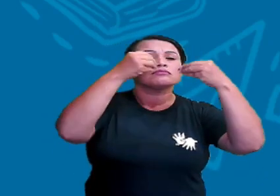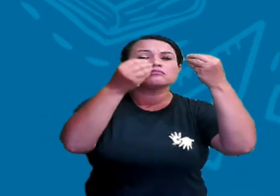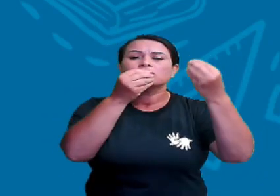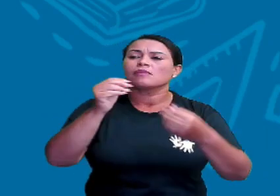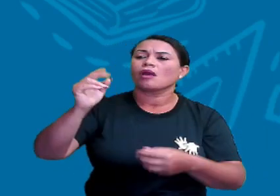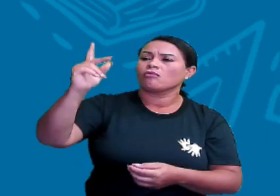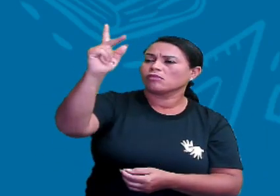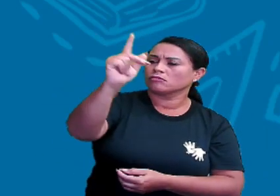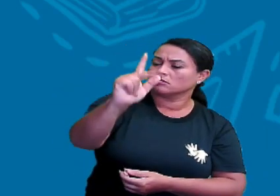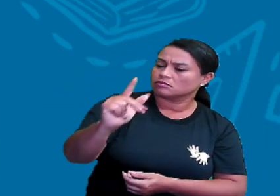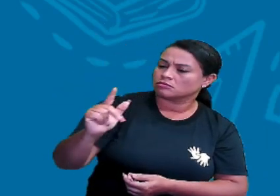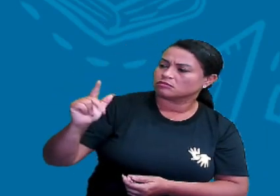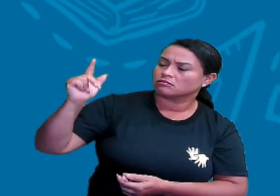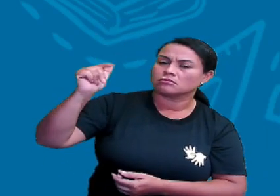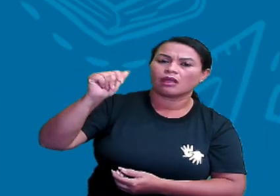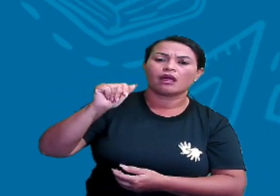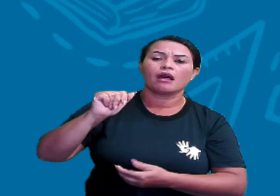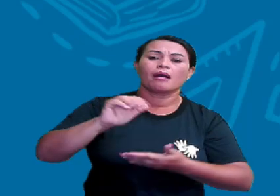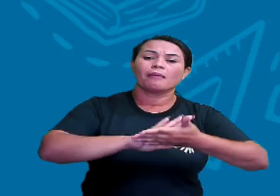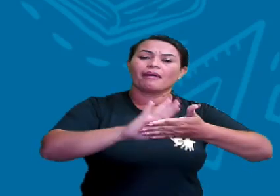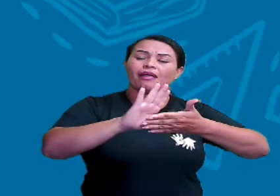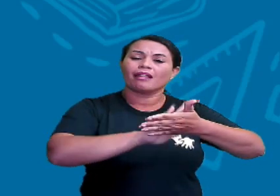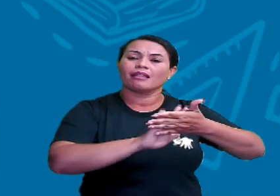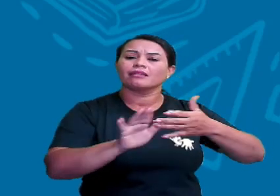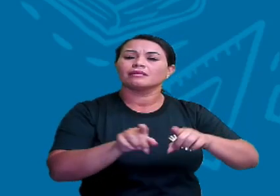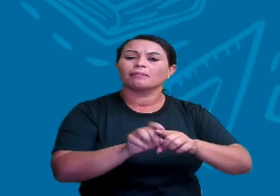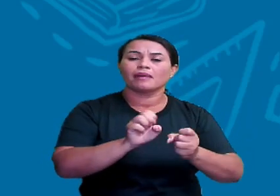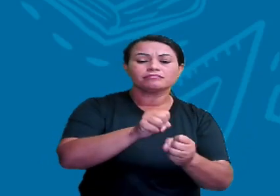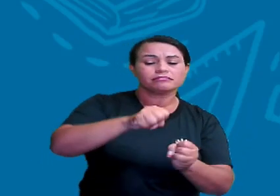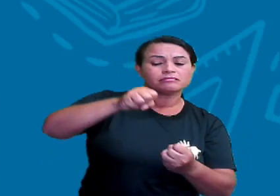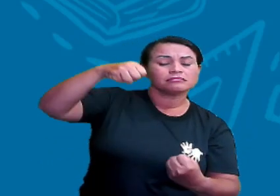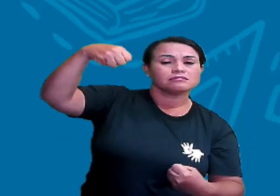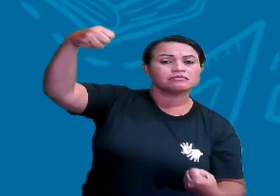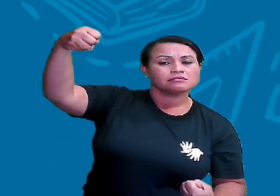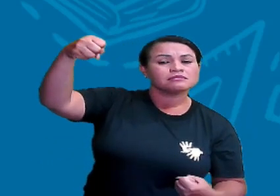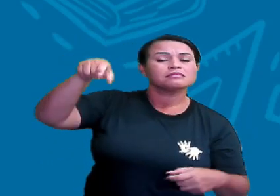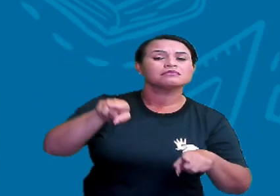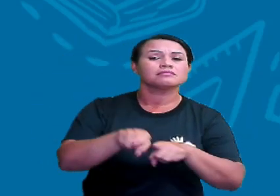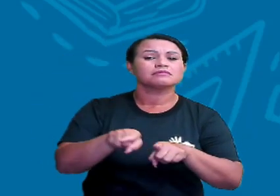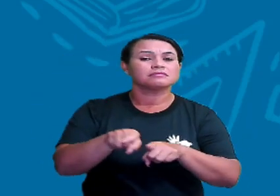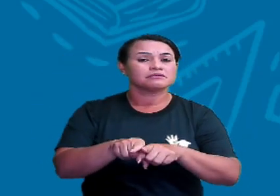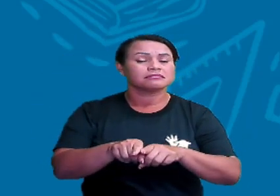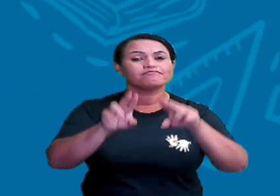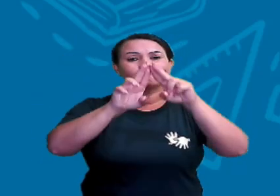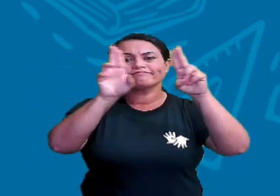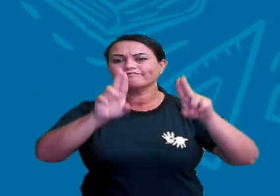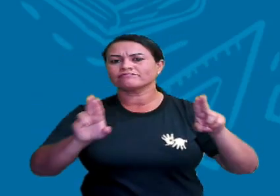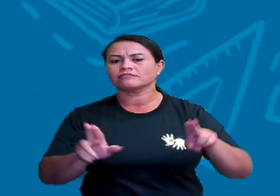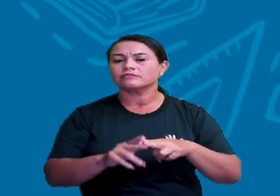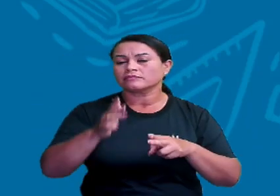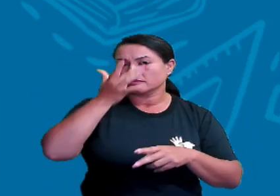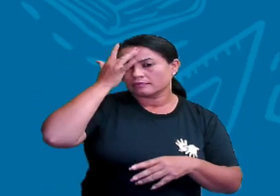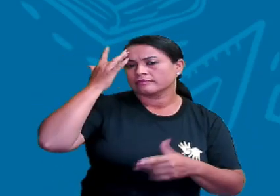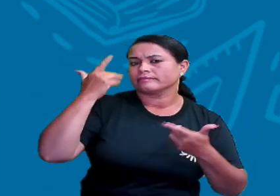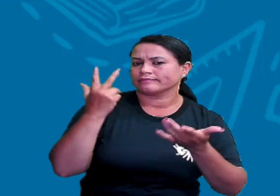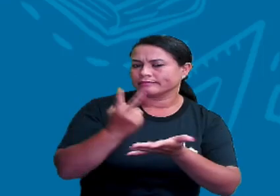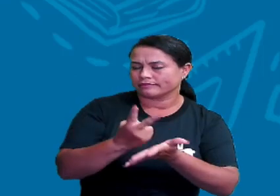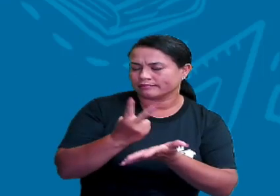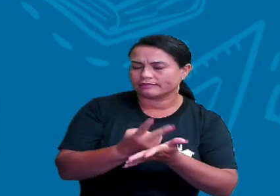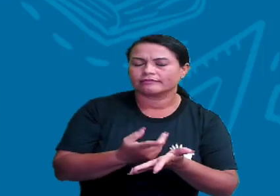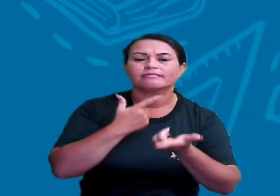paredes, nos pergaminhos, nos mapas. Então, isso sempre foi uma necessidade do ser humano de se